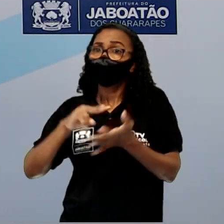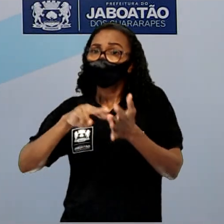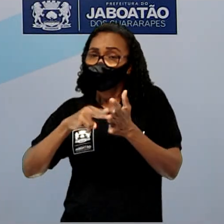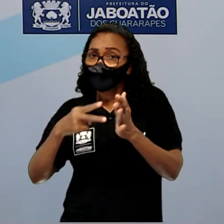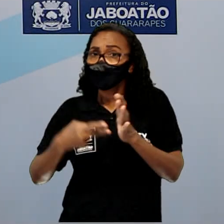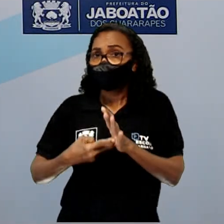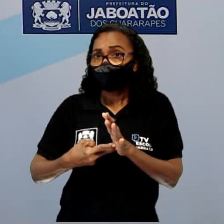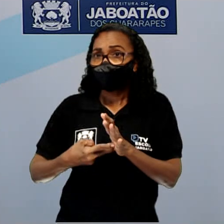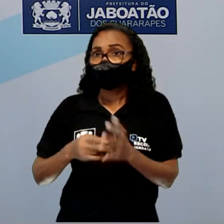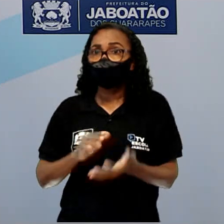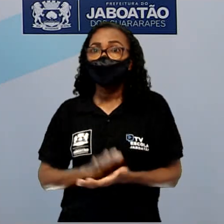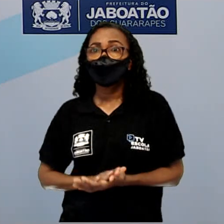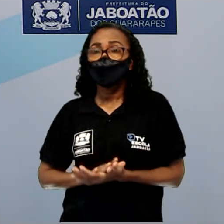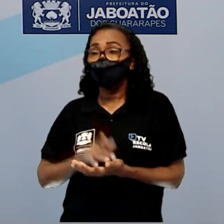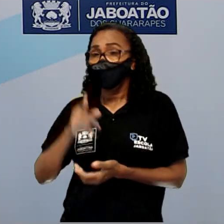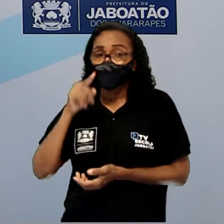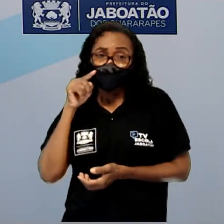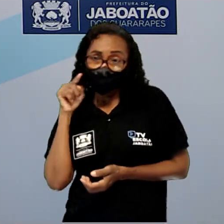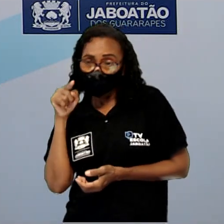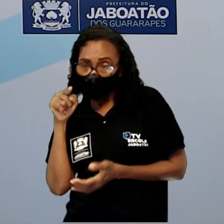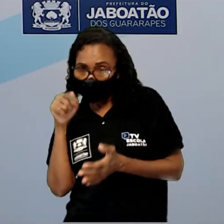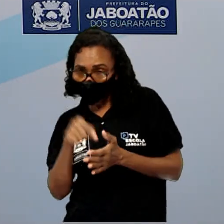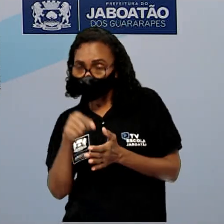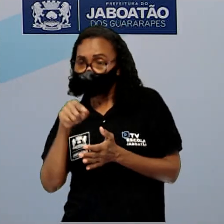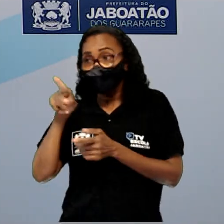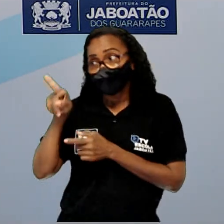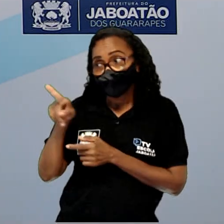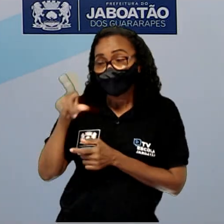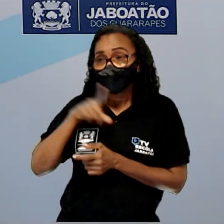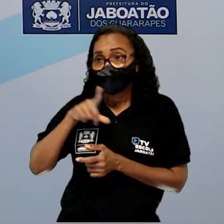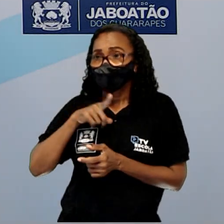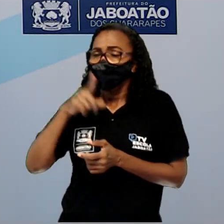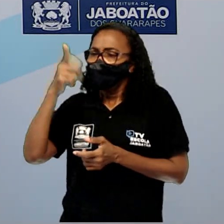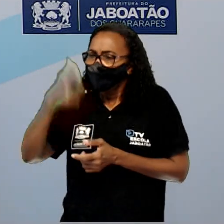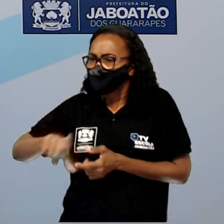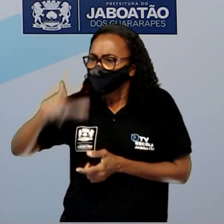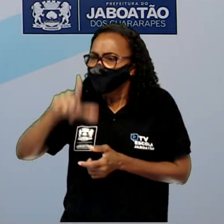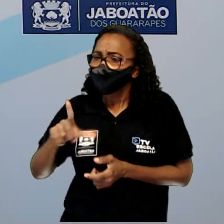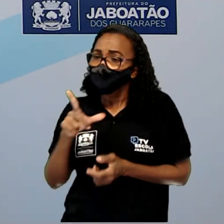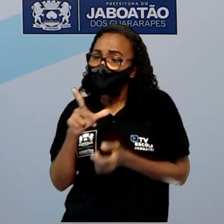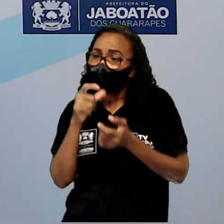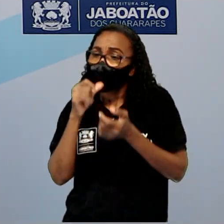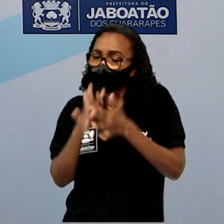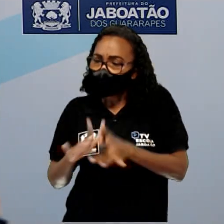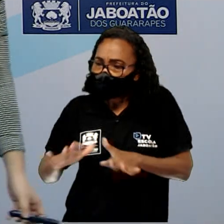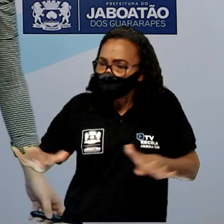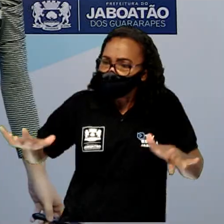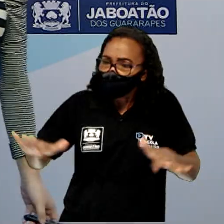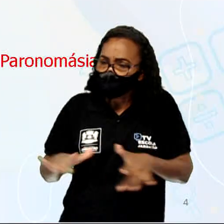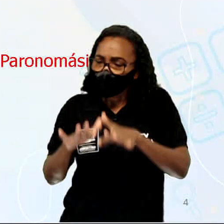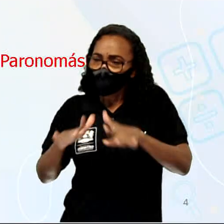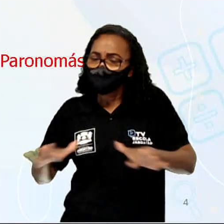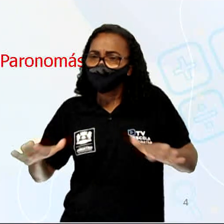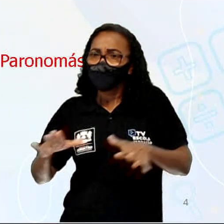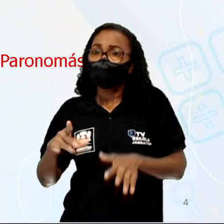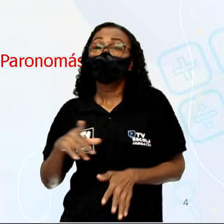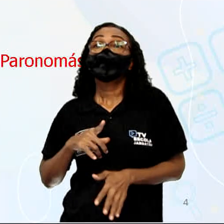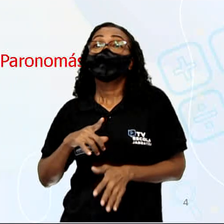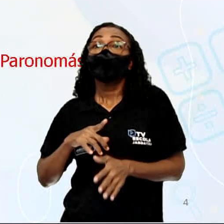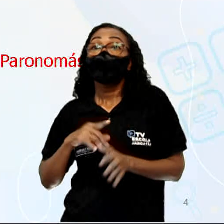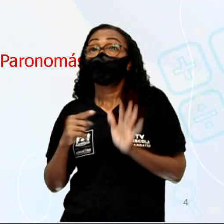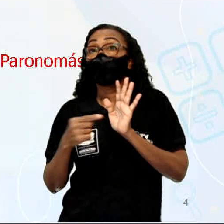Aqui, nessa repetição de mar aberto, nós vamos ter uma figura chamada de anáfra, como vocês estão acompanhando aqui na tela.